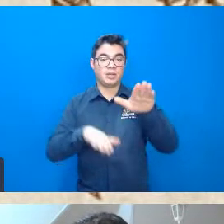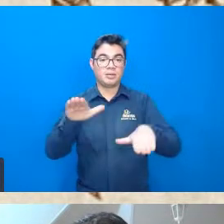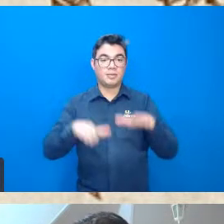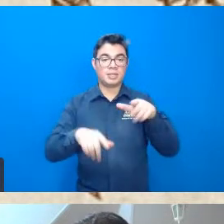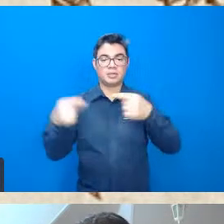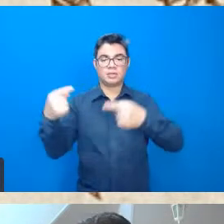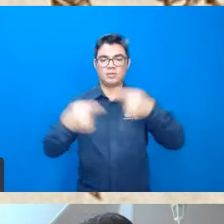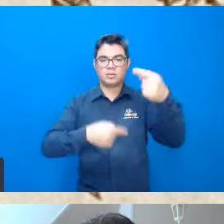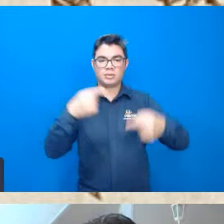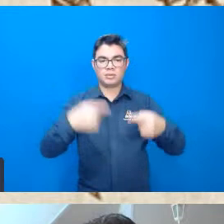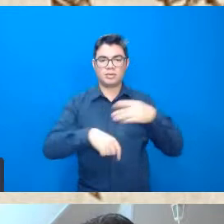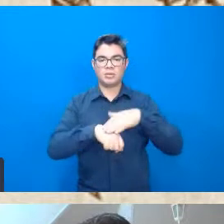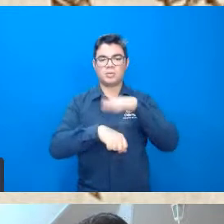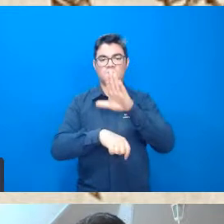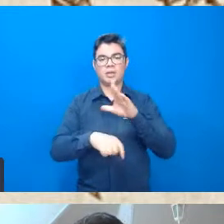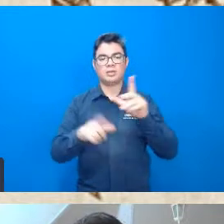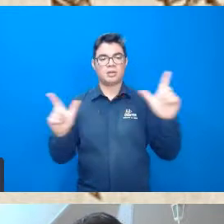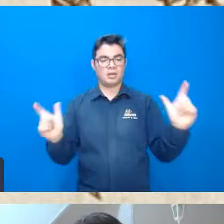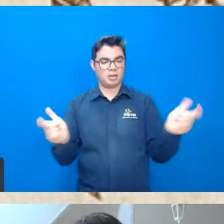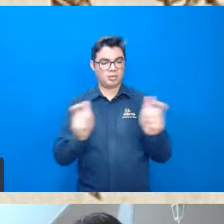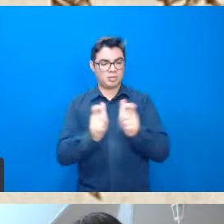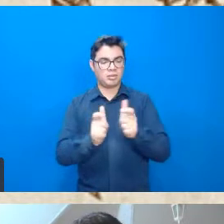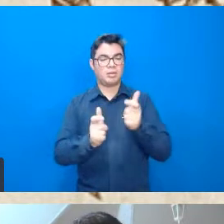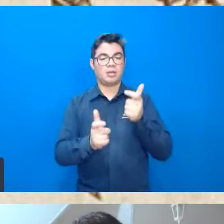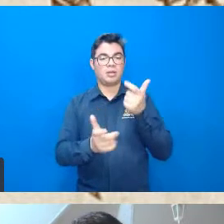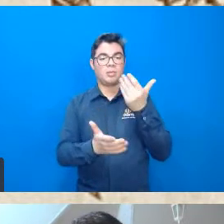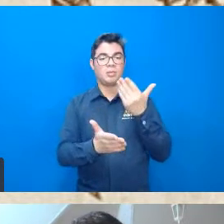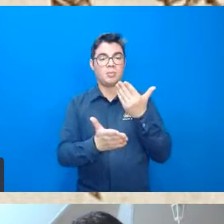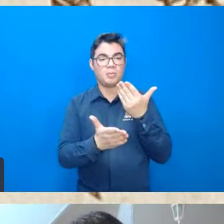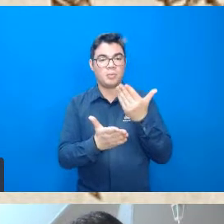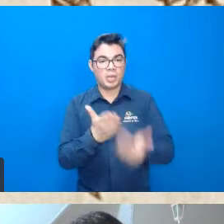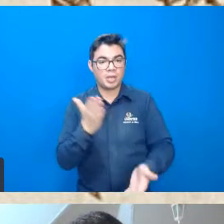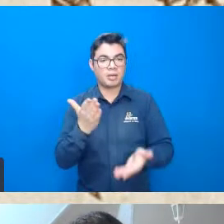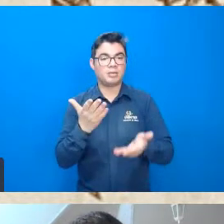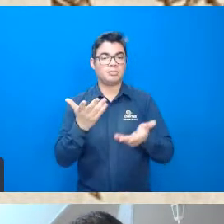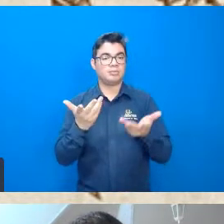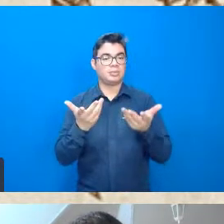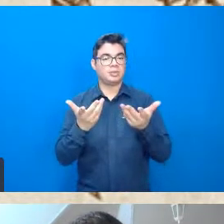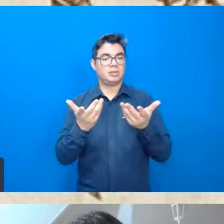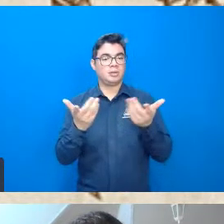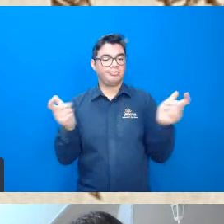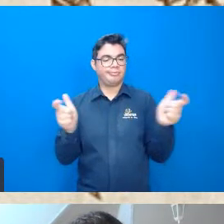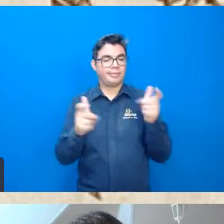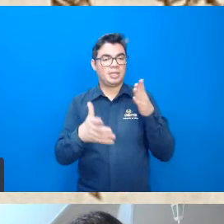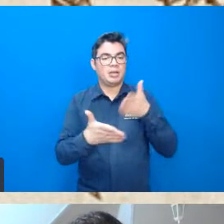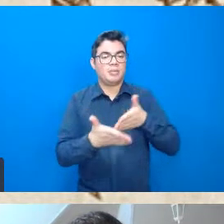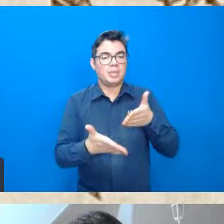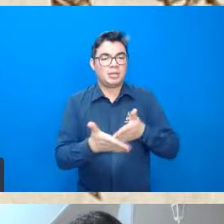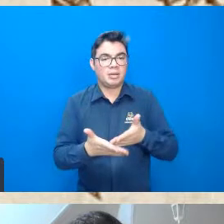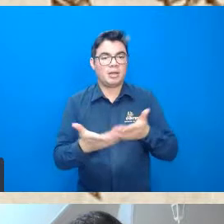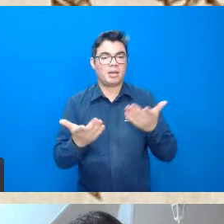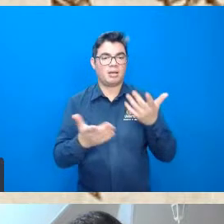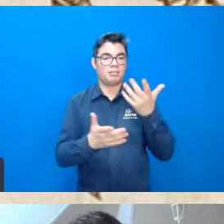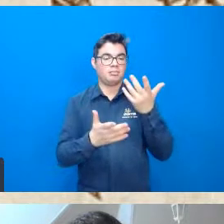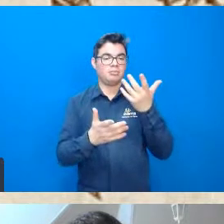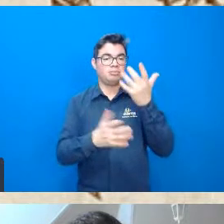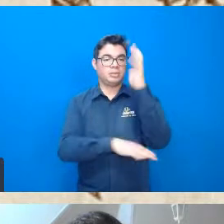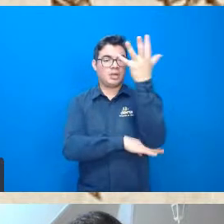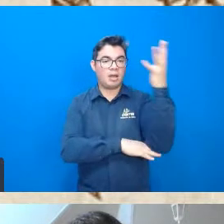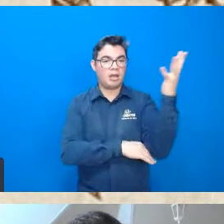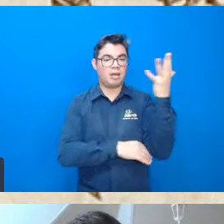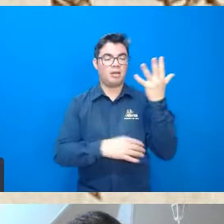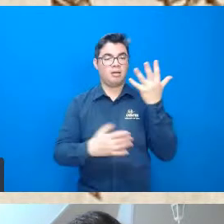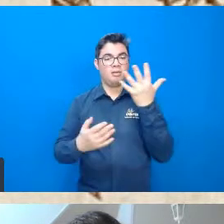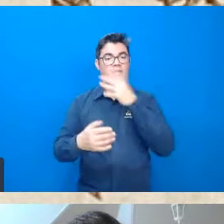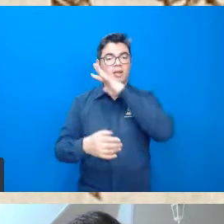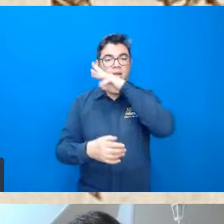discutido essa redução da perda da biodiversidade em limitar a extinção das espécies visto que